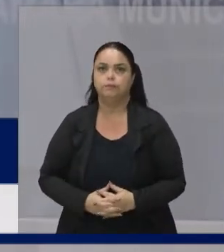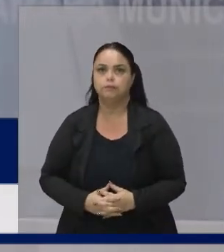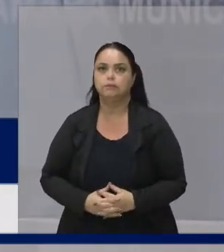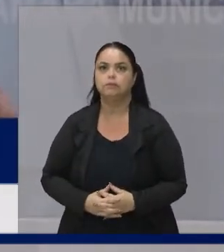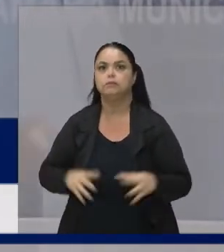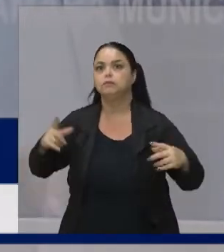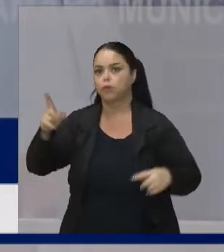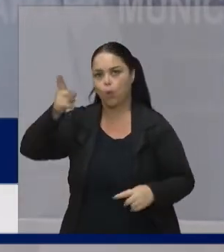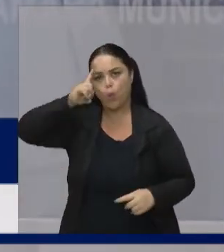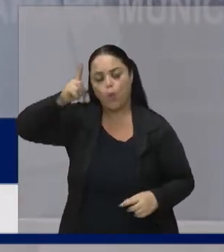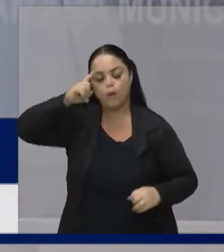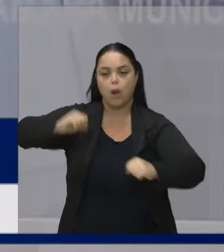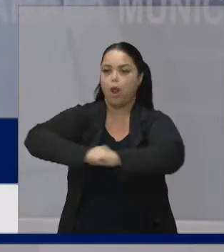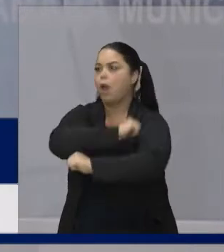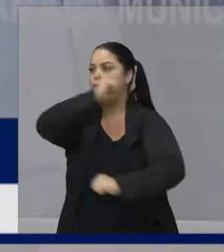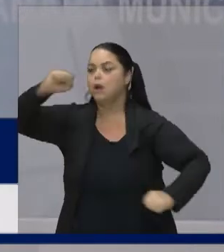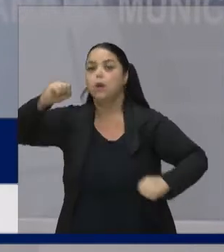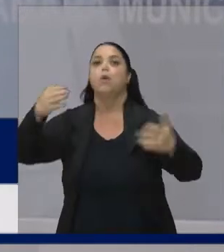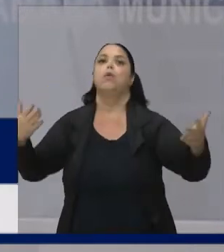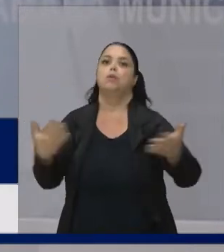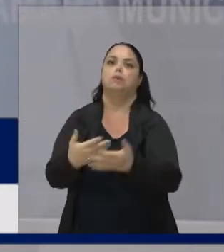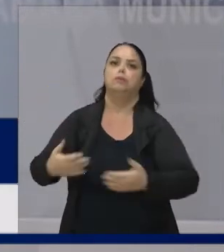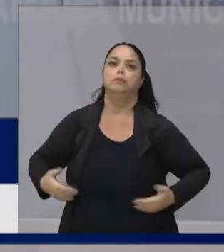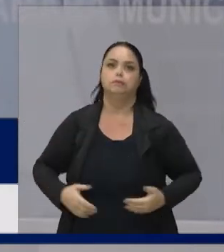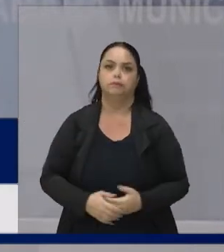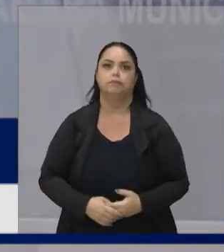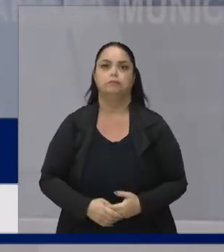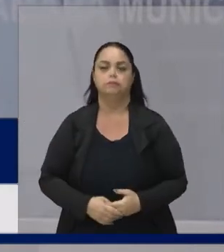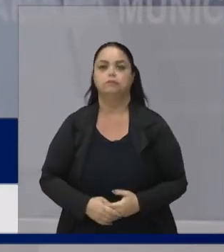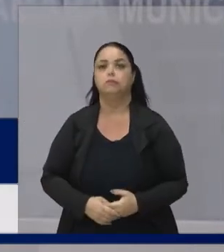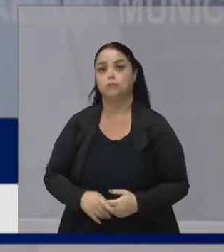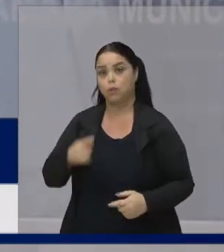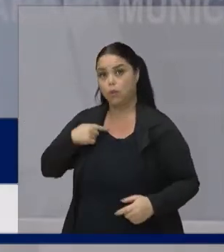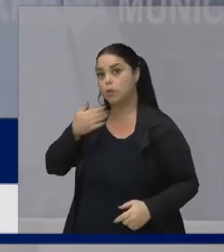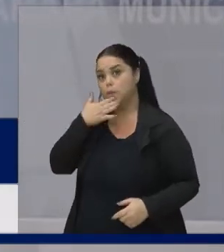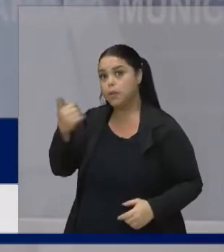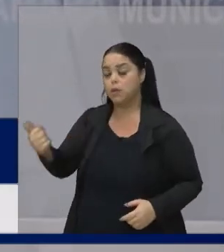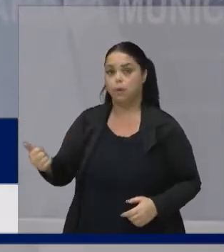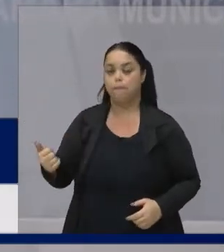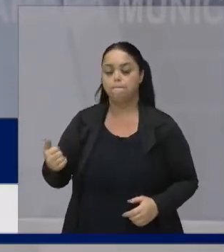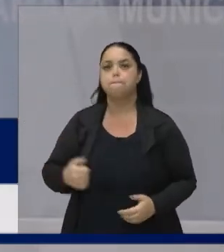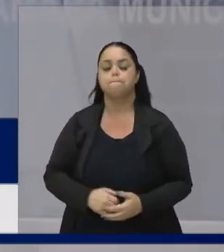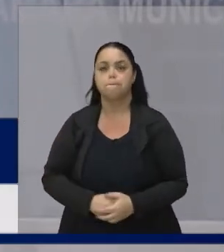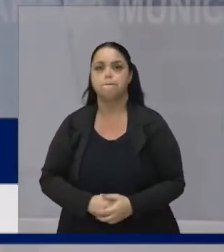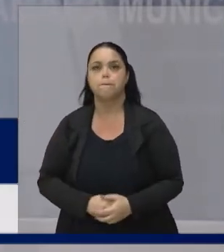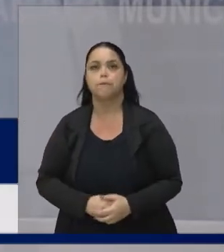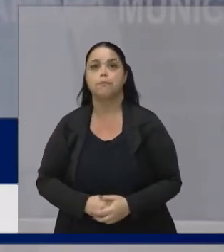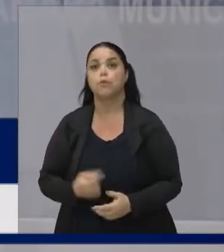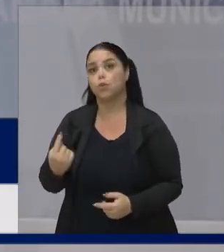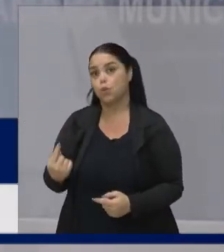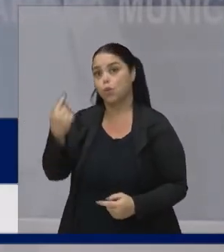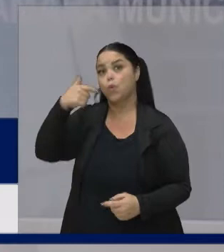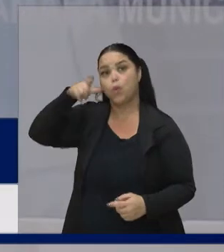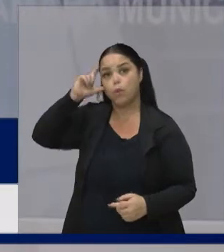Todos os dias Eu acordava E falava Hoje Eu vou ser muito melhor Do que eu fui ontem